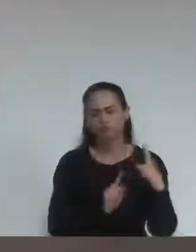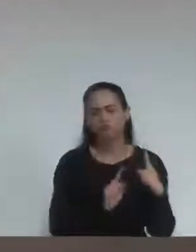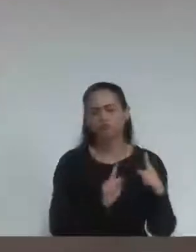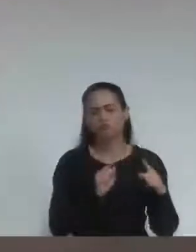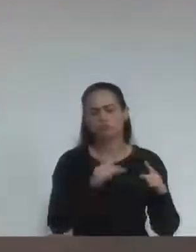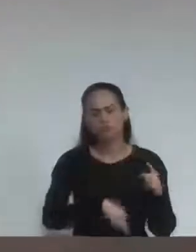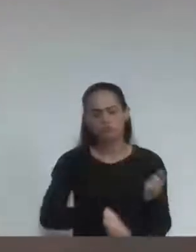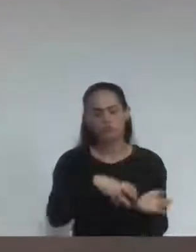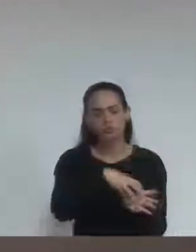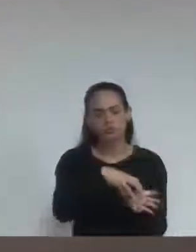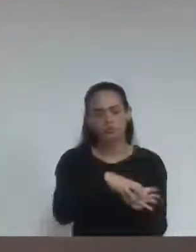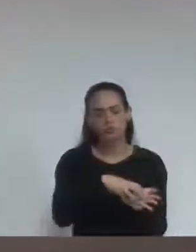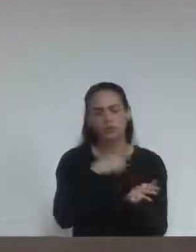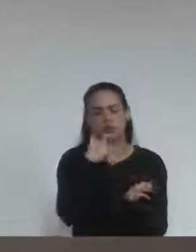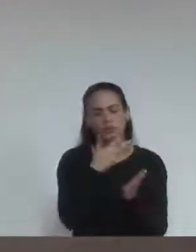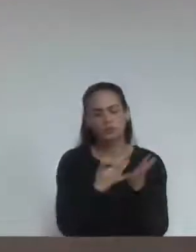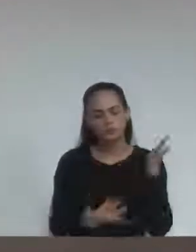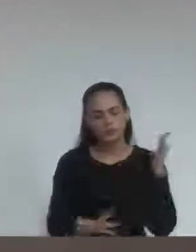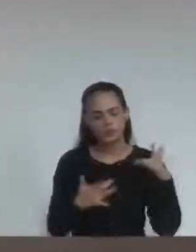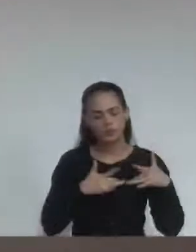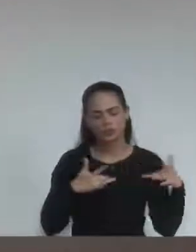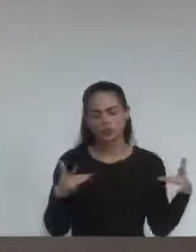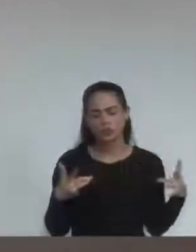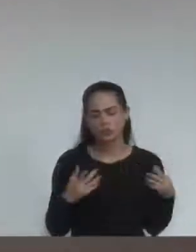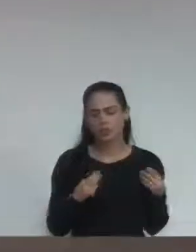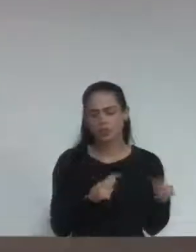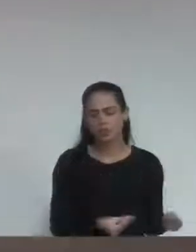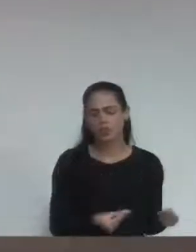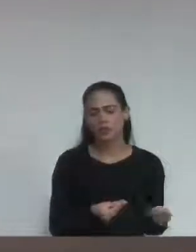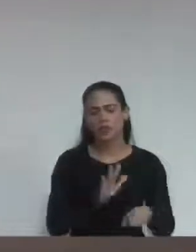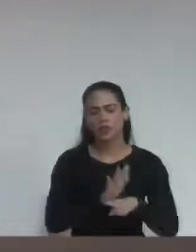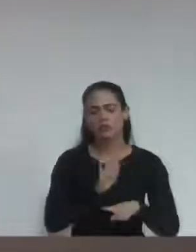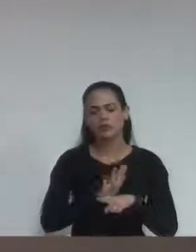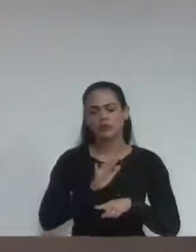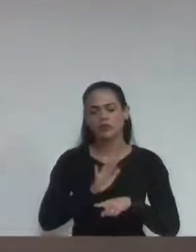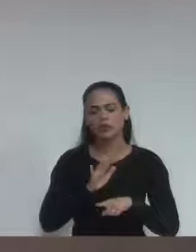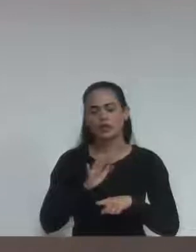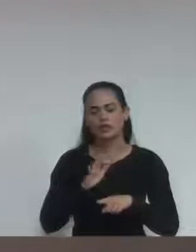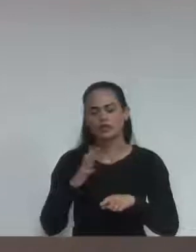cidade ou de fora, mas para ajudar também a salvar vidas.